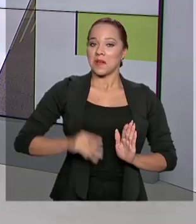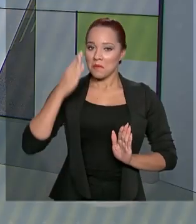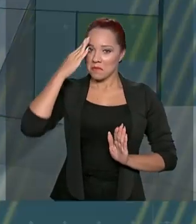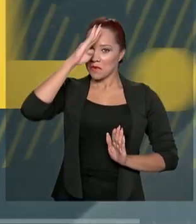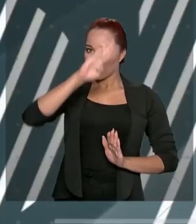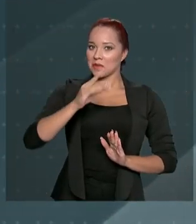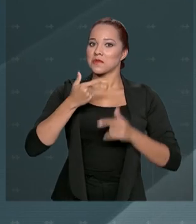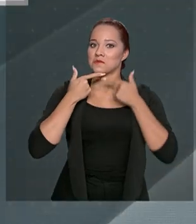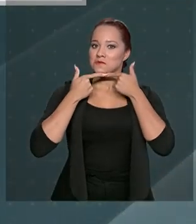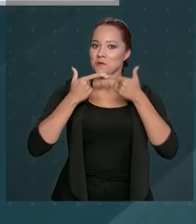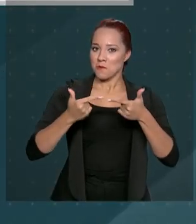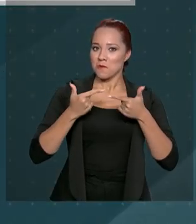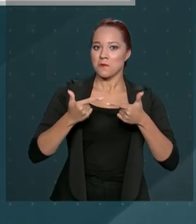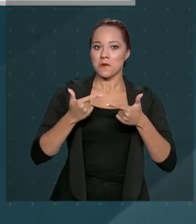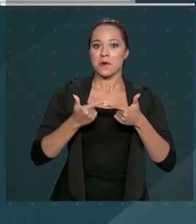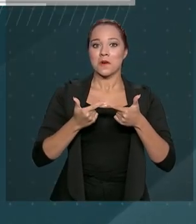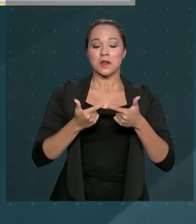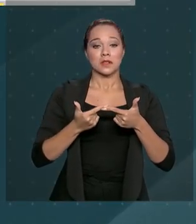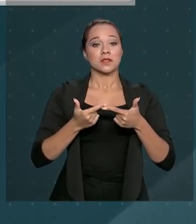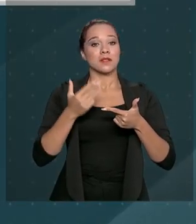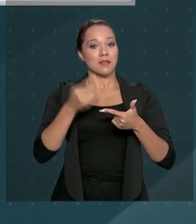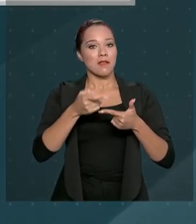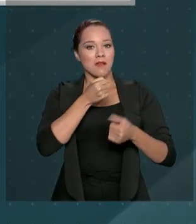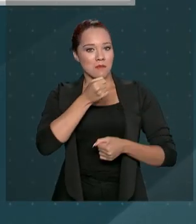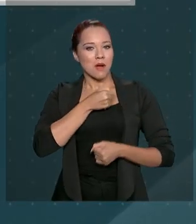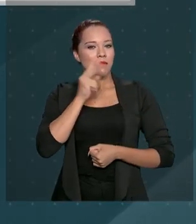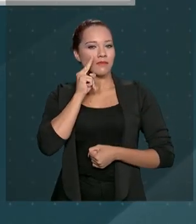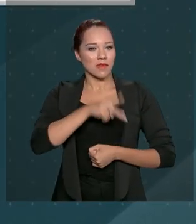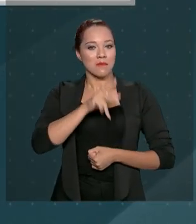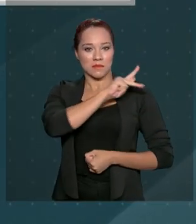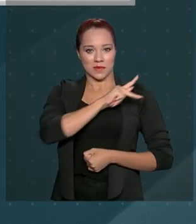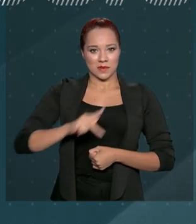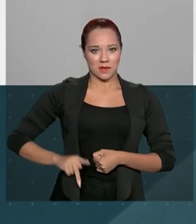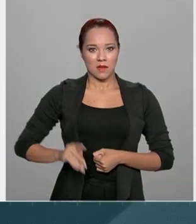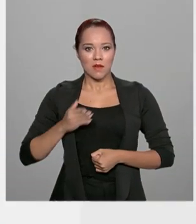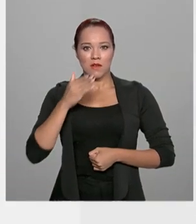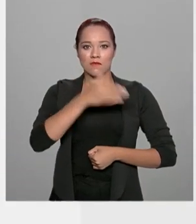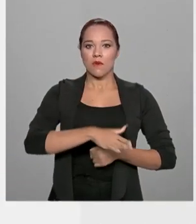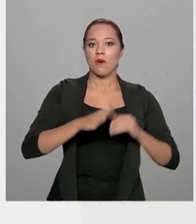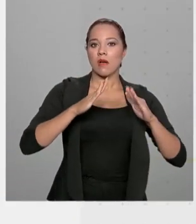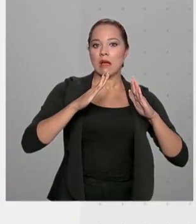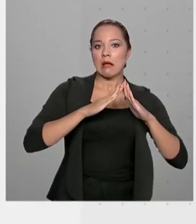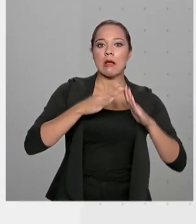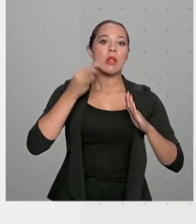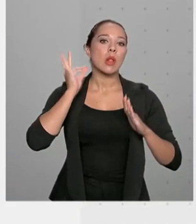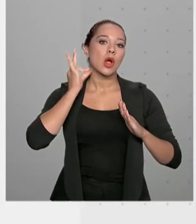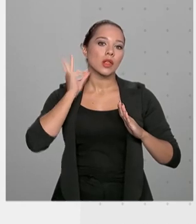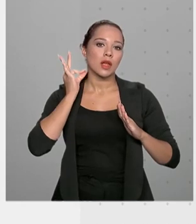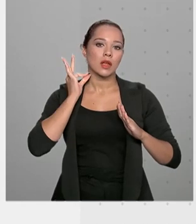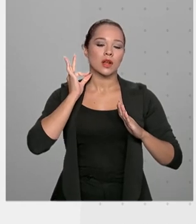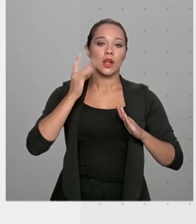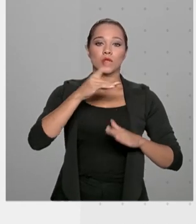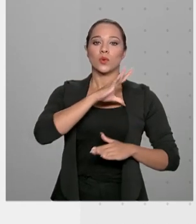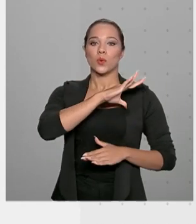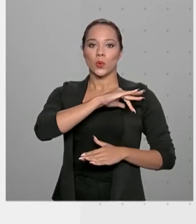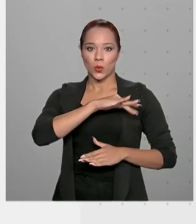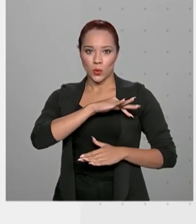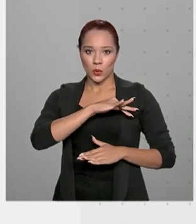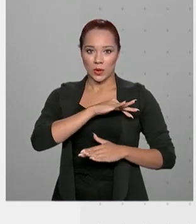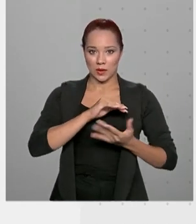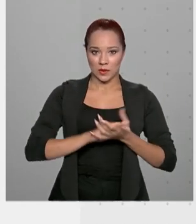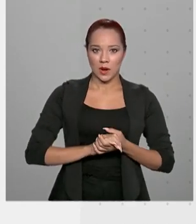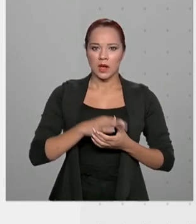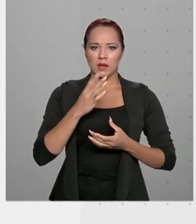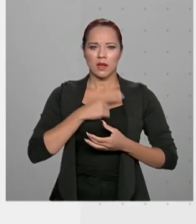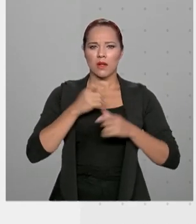Numa reportagem da Agência Brasil, você vê que o presidente esteve numa casa lotérica no Cruzeiro Velho, bairro